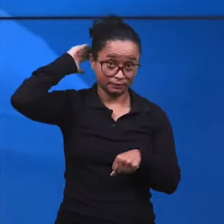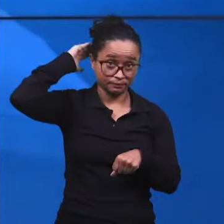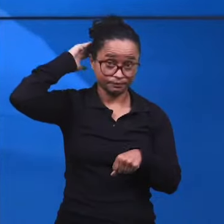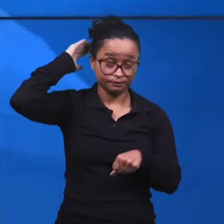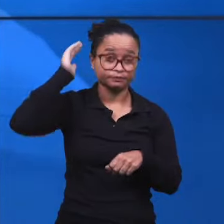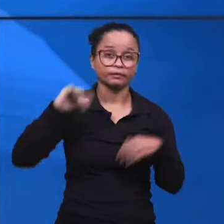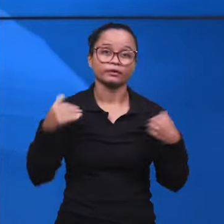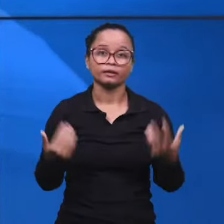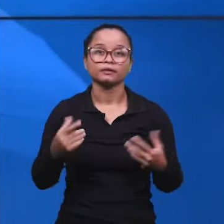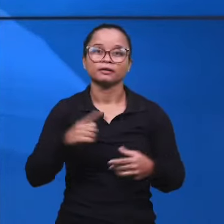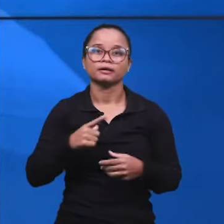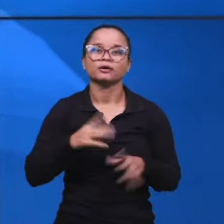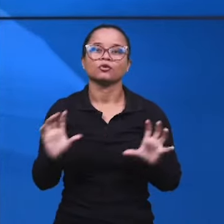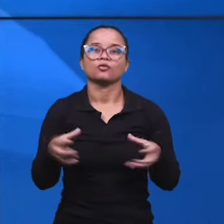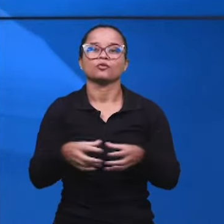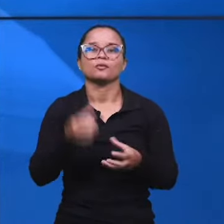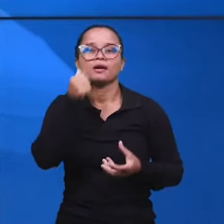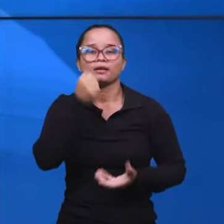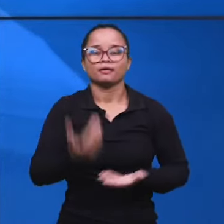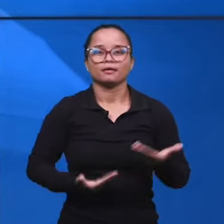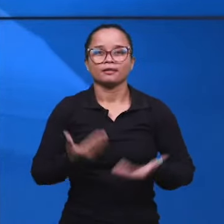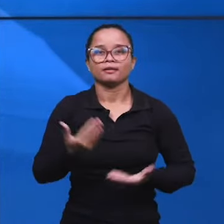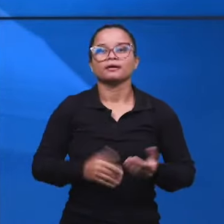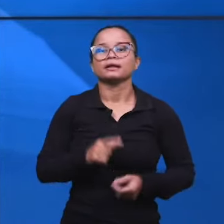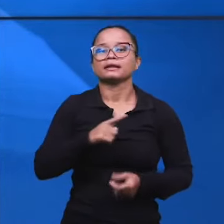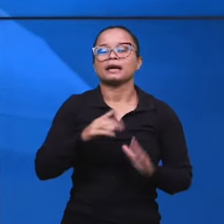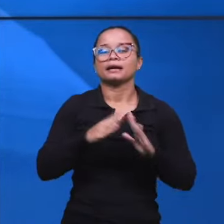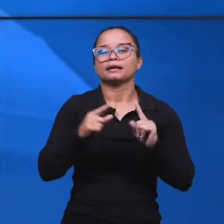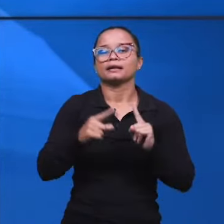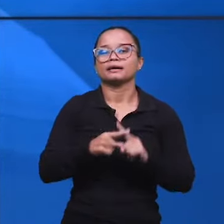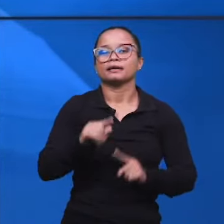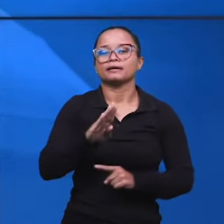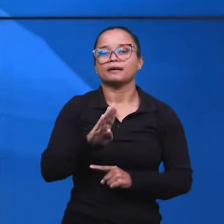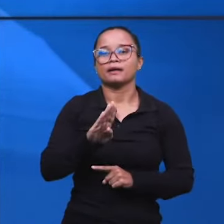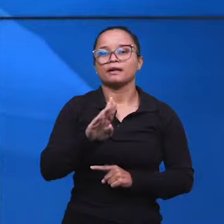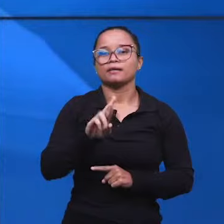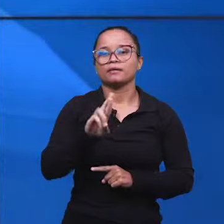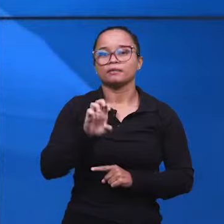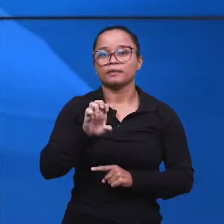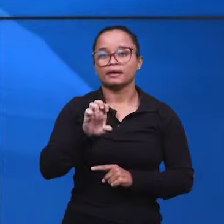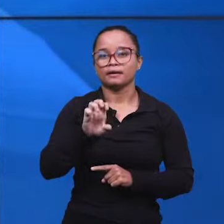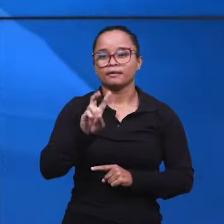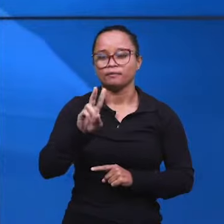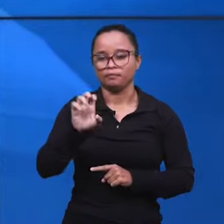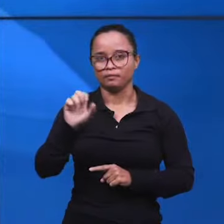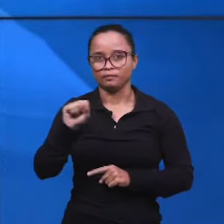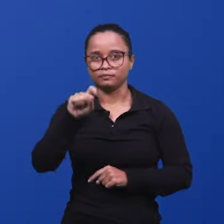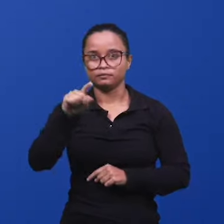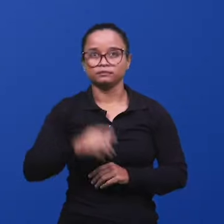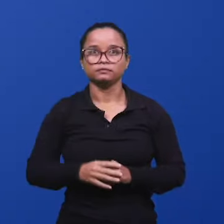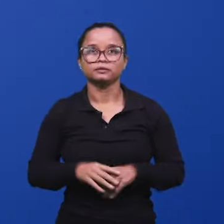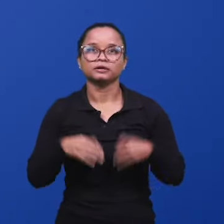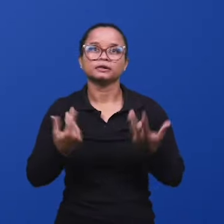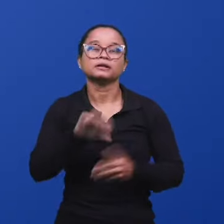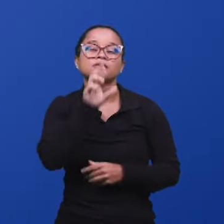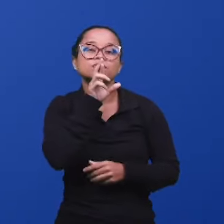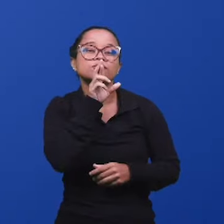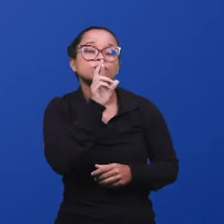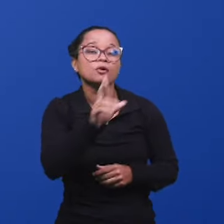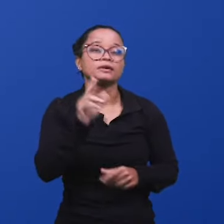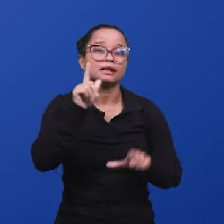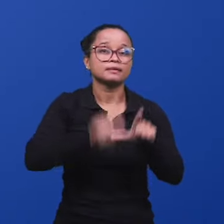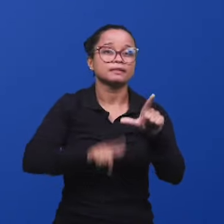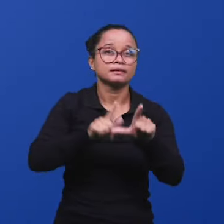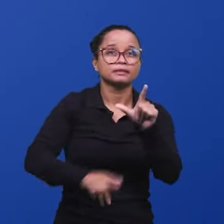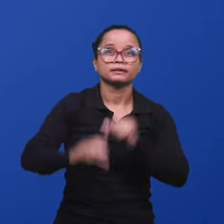ela é do grupo de senhoras da nossa igreja lá em Breves, no Estado do Pará. Irmã Estela, a paz do senhor, irmã. Respondendo a